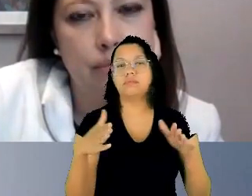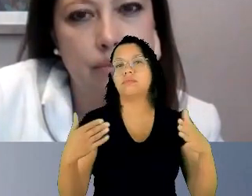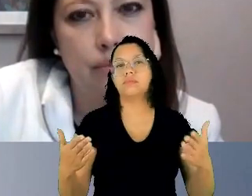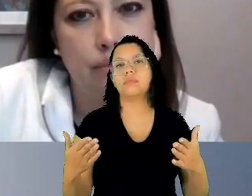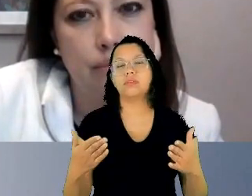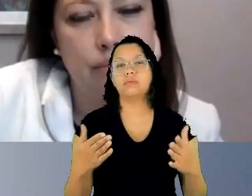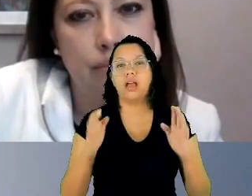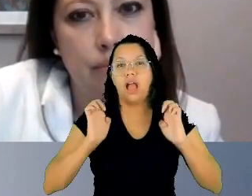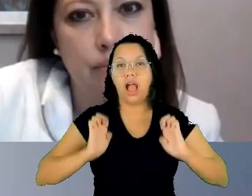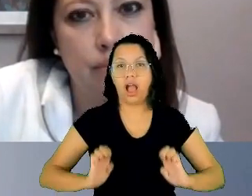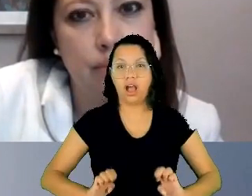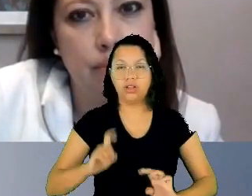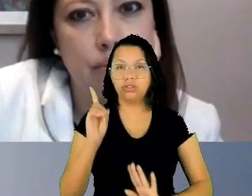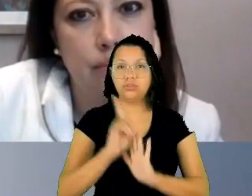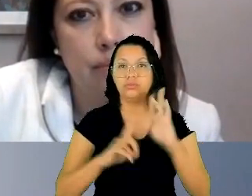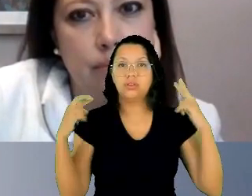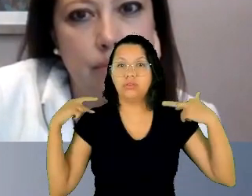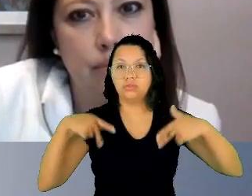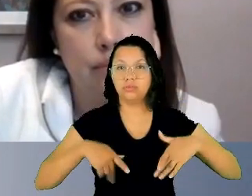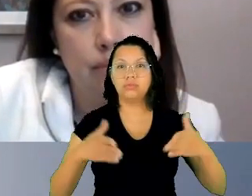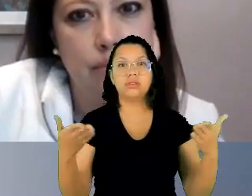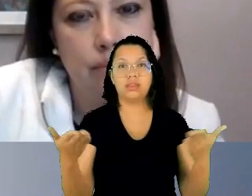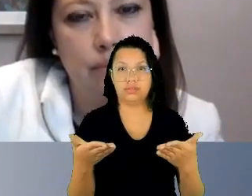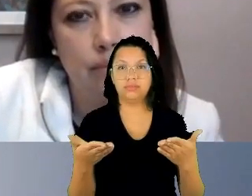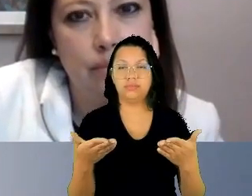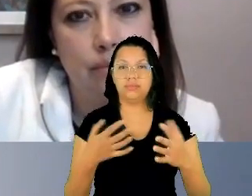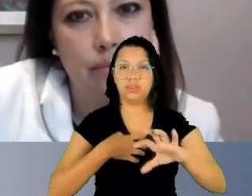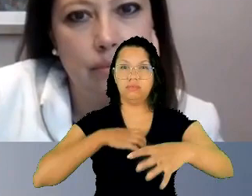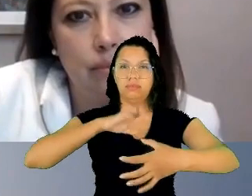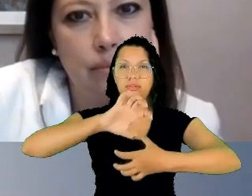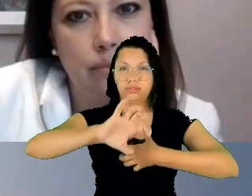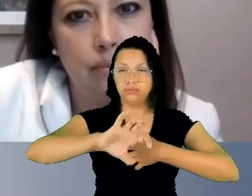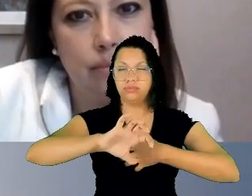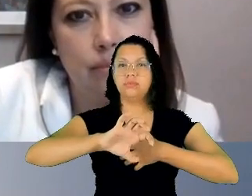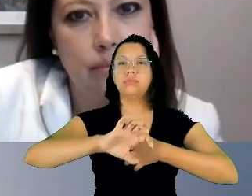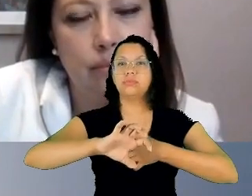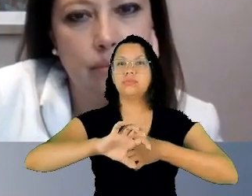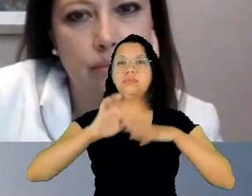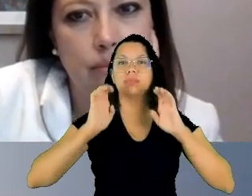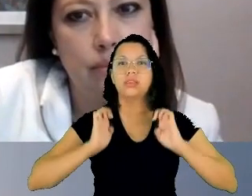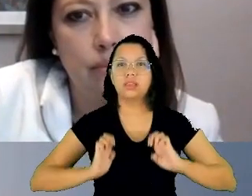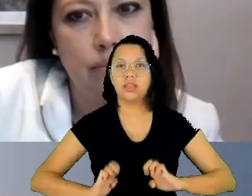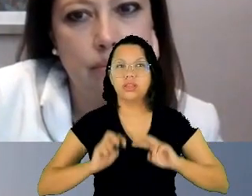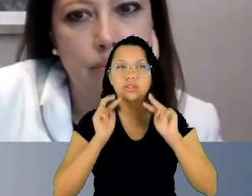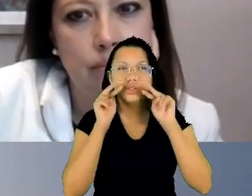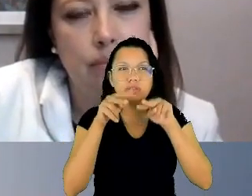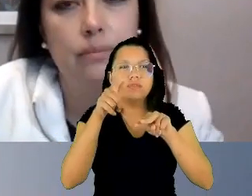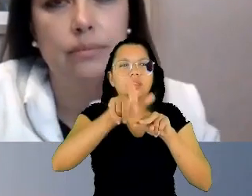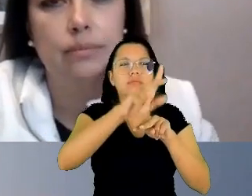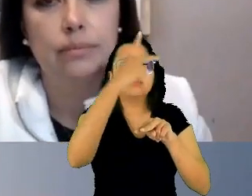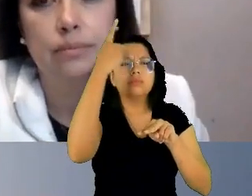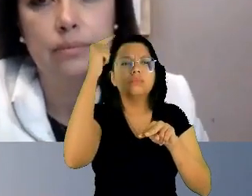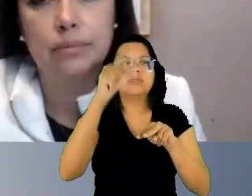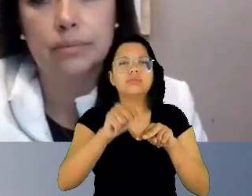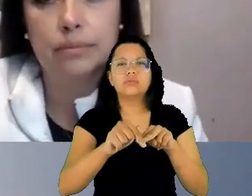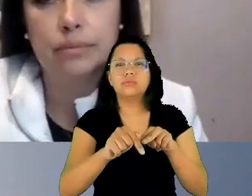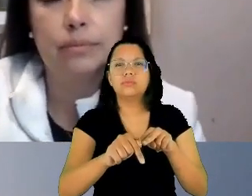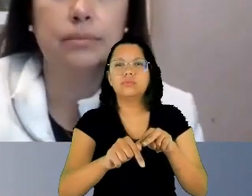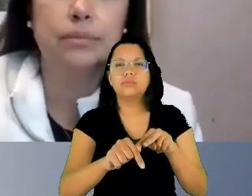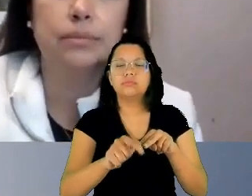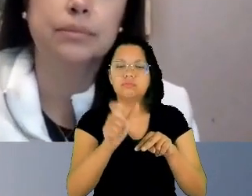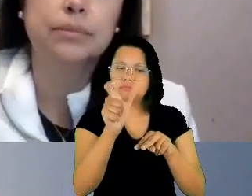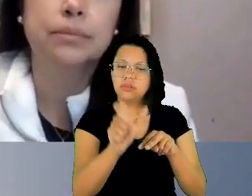é a ética da empatia, é a ética que vê na outra pessoa um ser merecedor de igual consideração e profundo